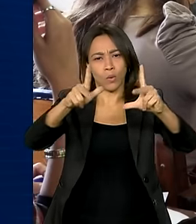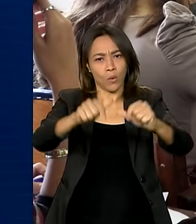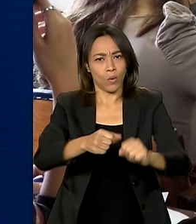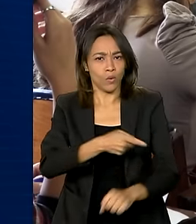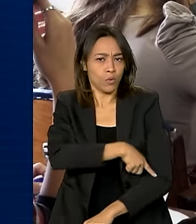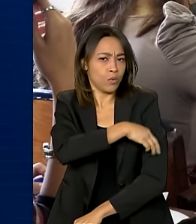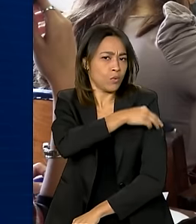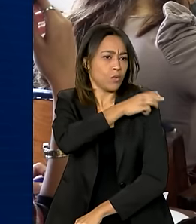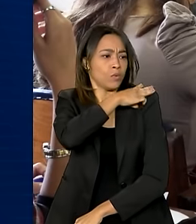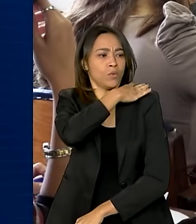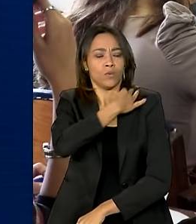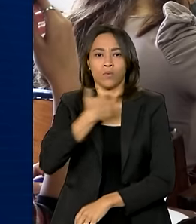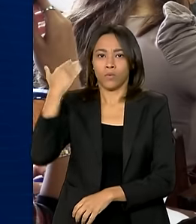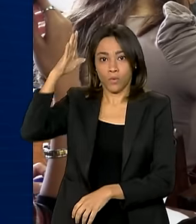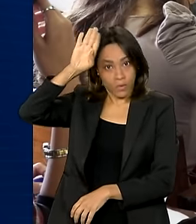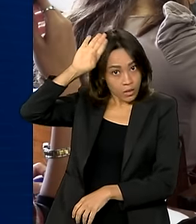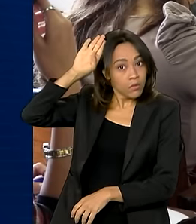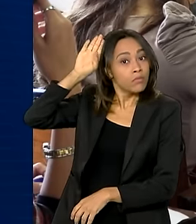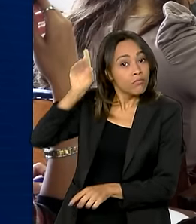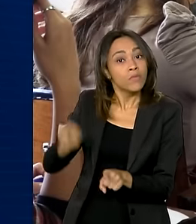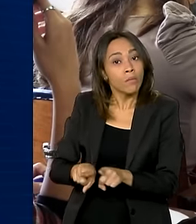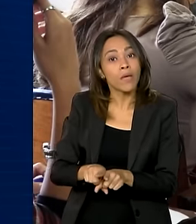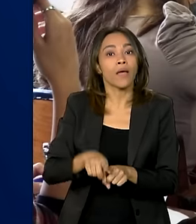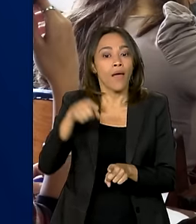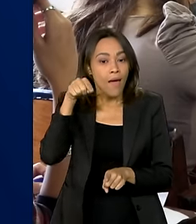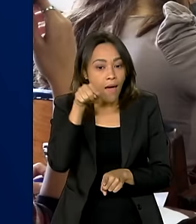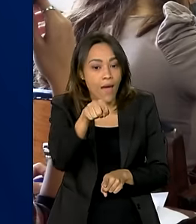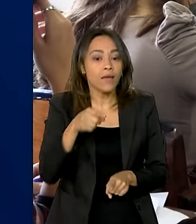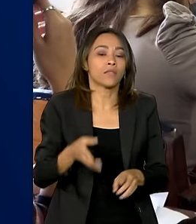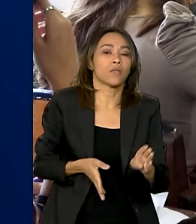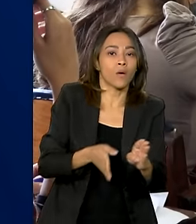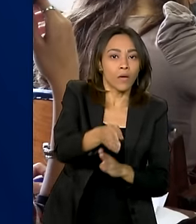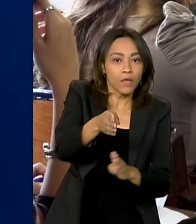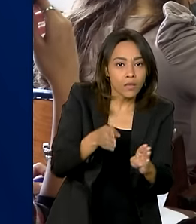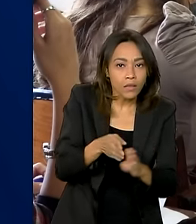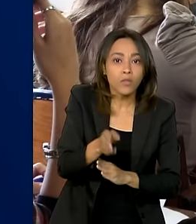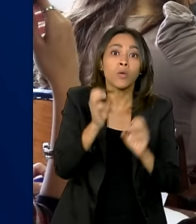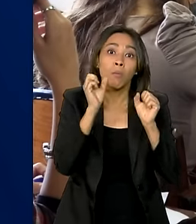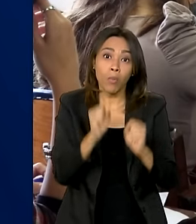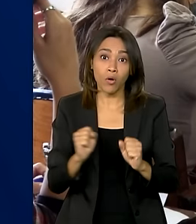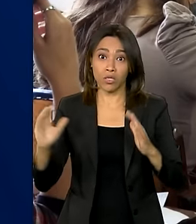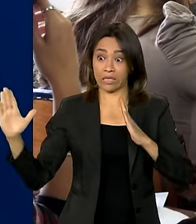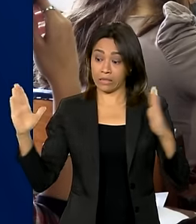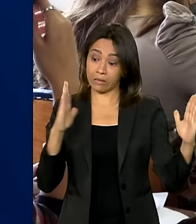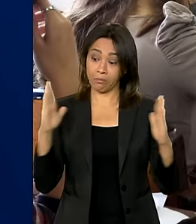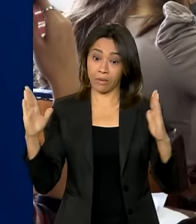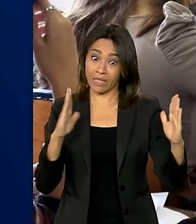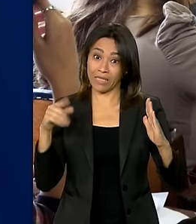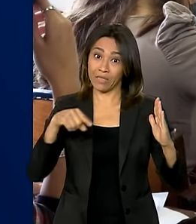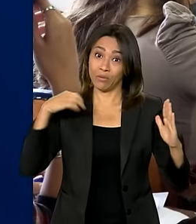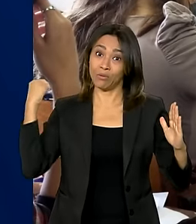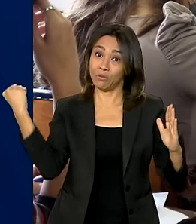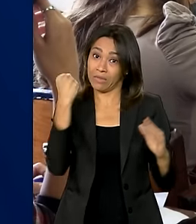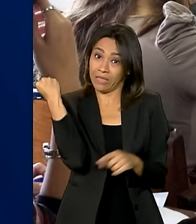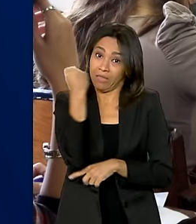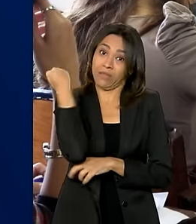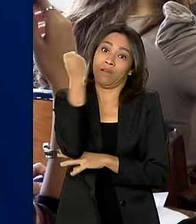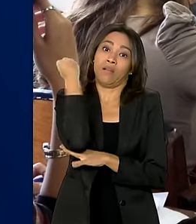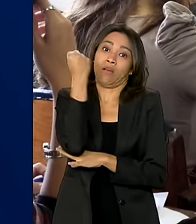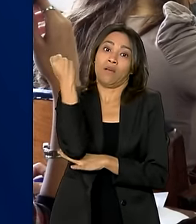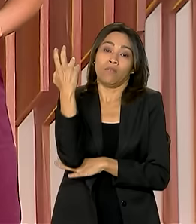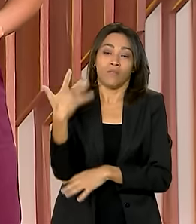níveis de ensino. Essas orientações valem enquanto durar o estado de calamidade